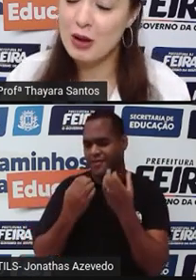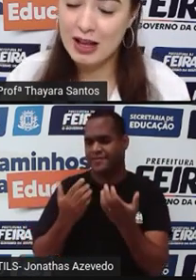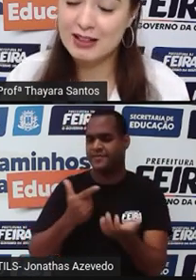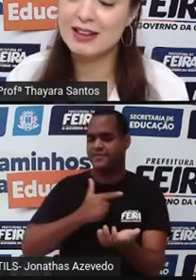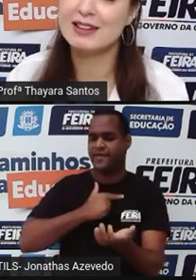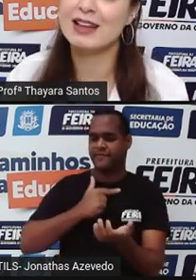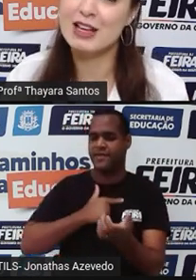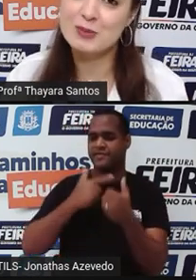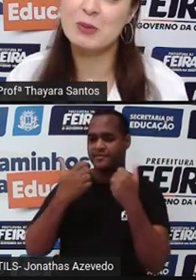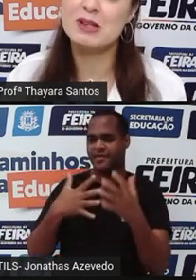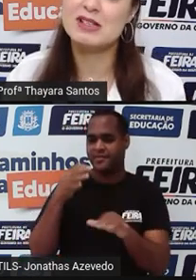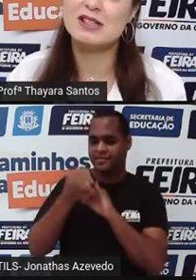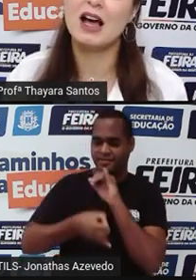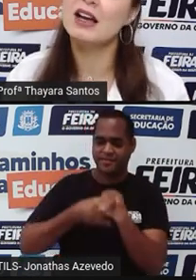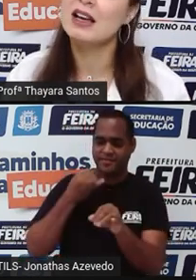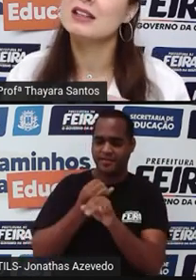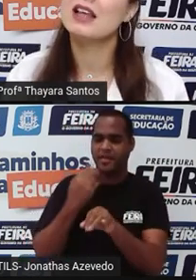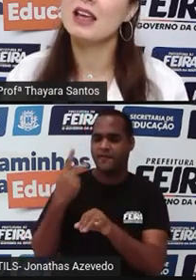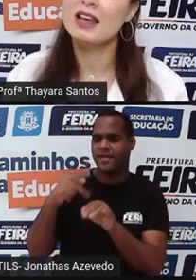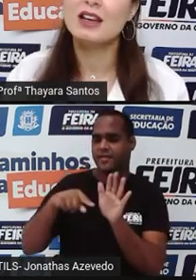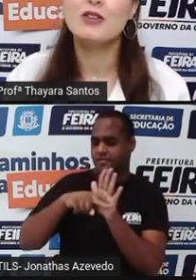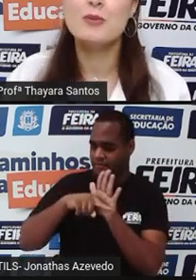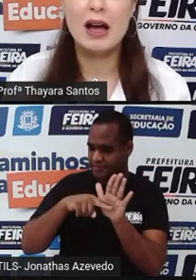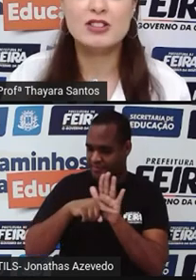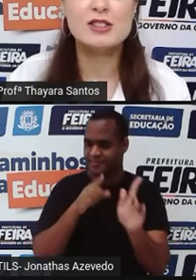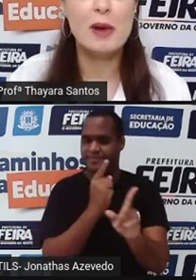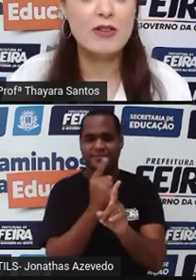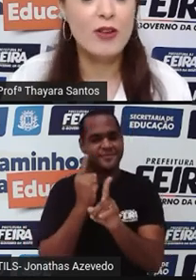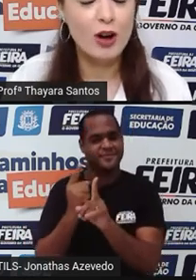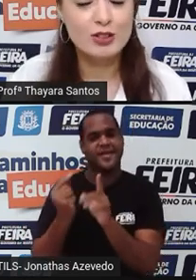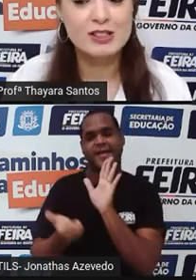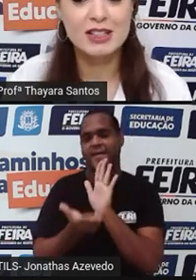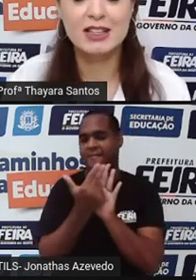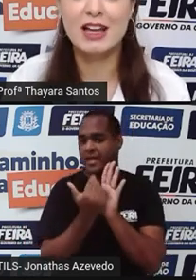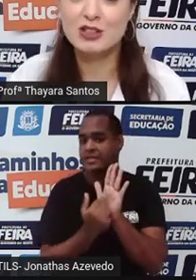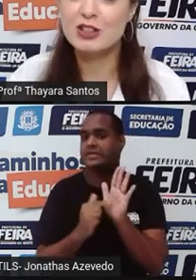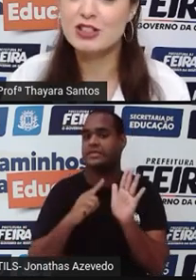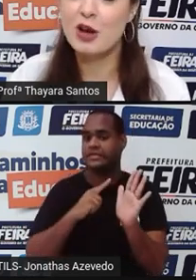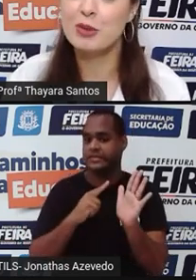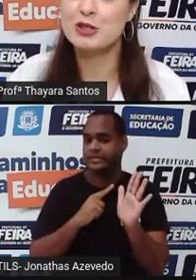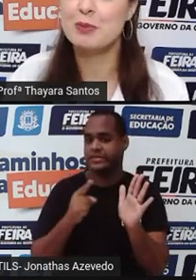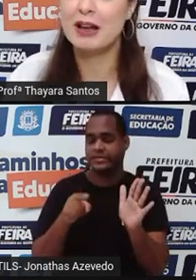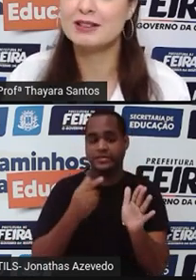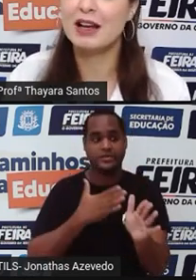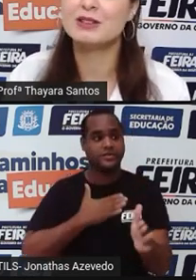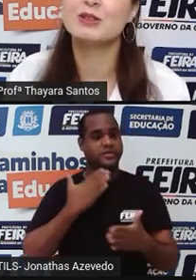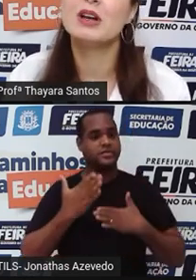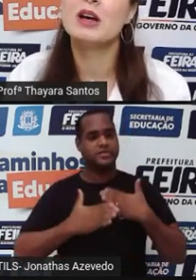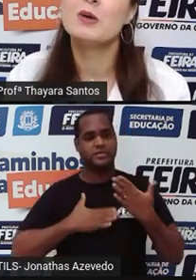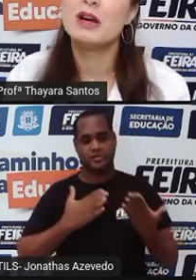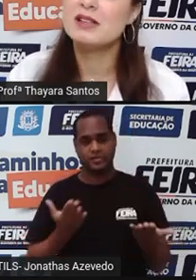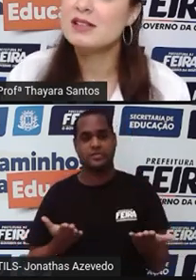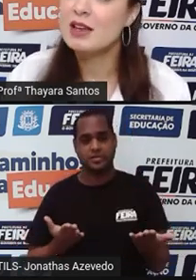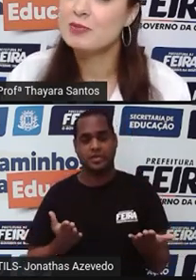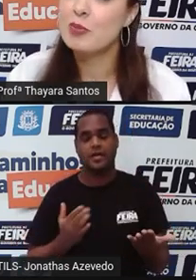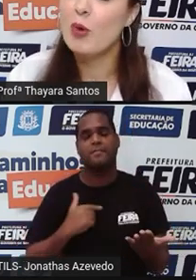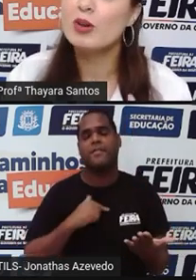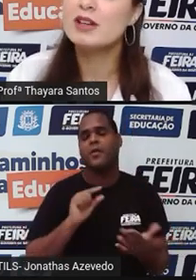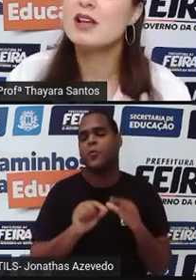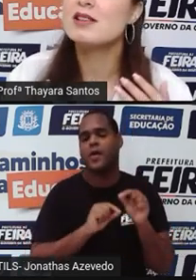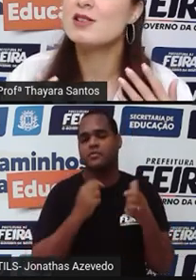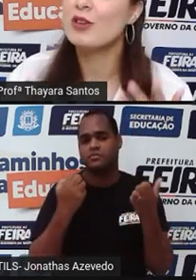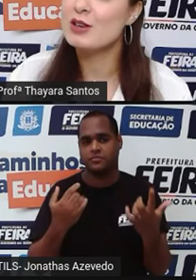Se vocês colocarem na internet para pesquisar tem imagens bem fortes que deixam a gente realmente impactado. Mas assim,